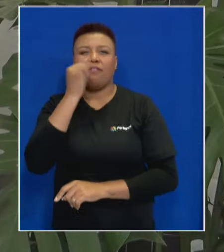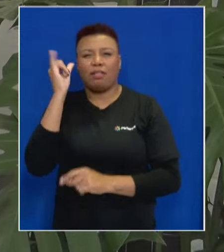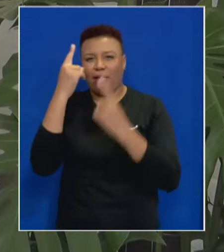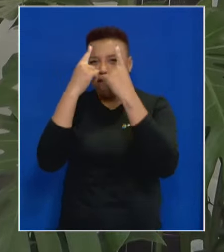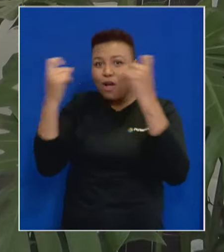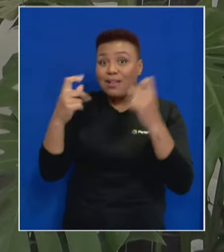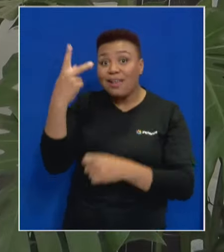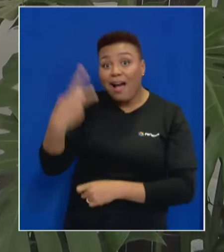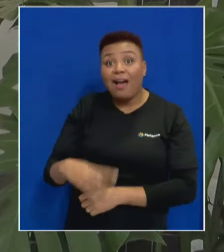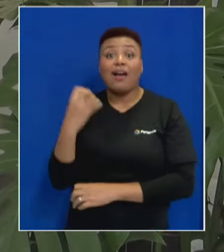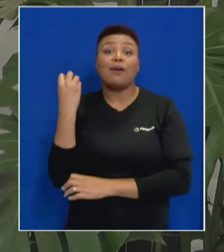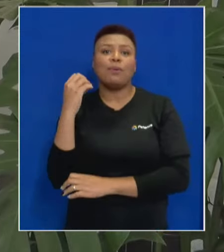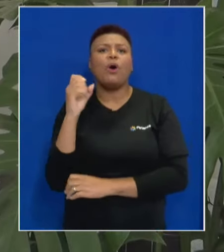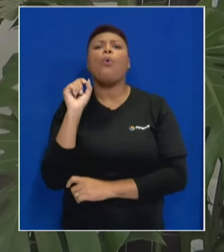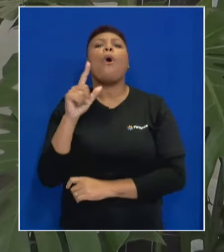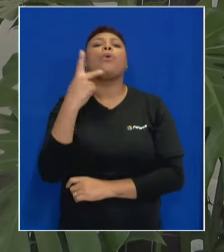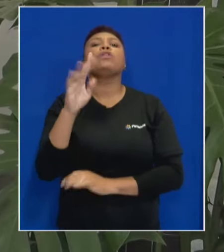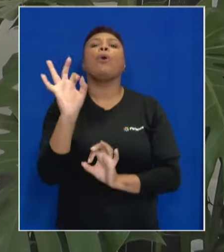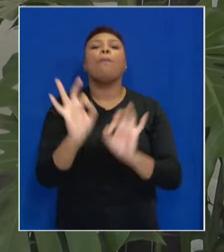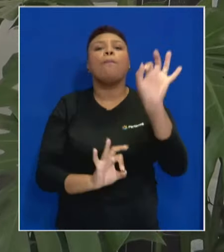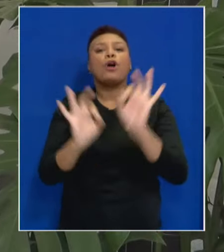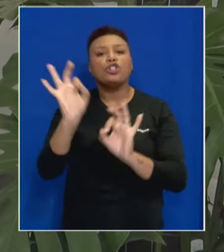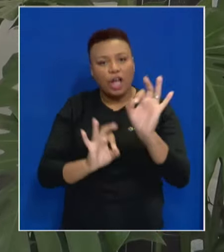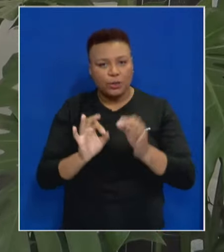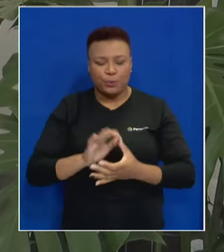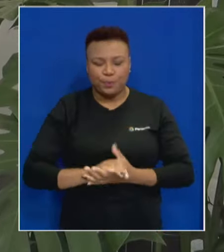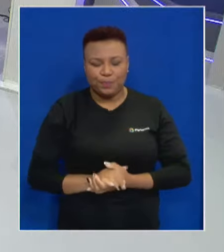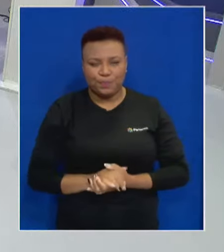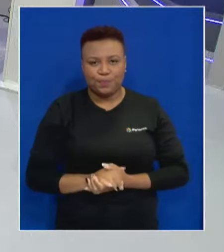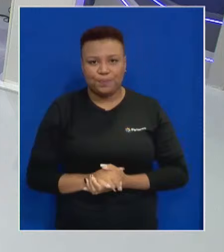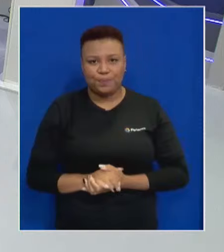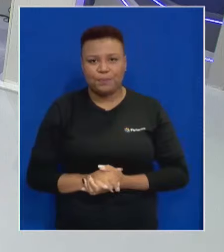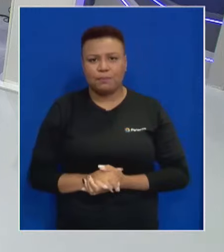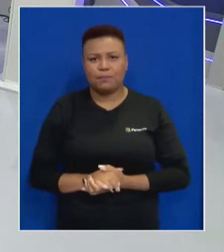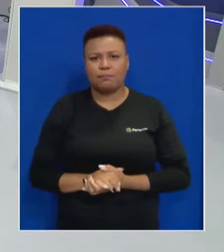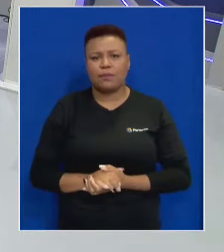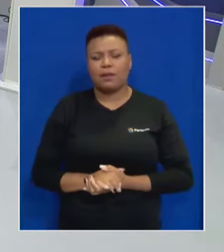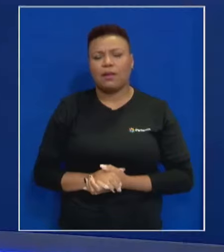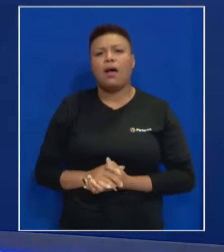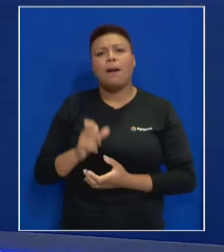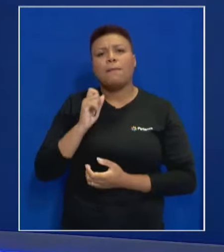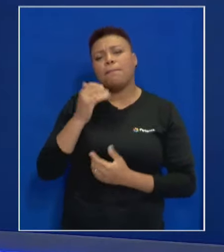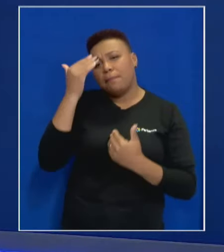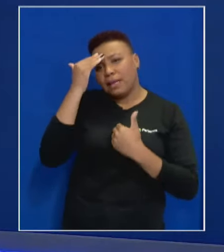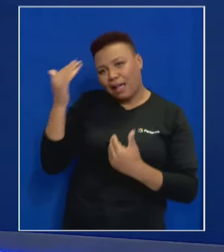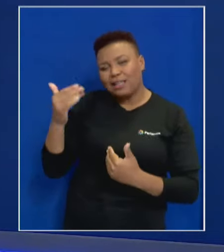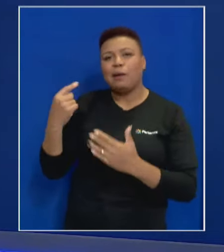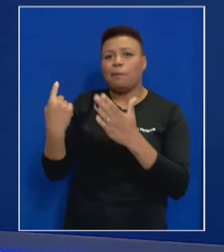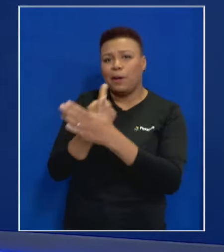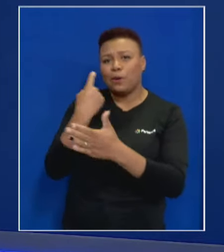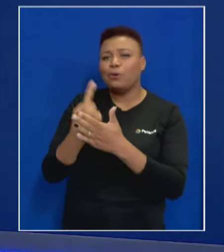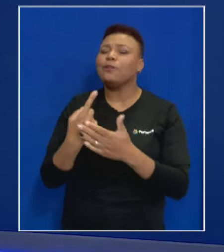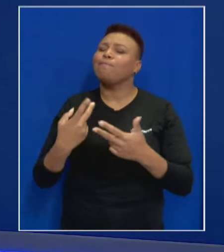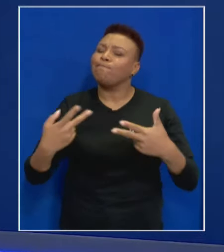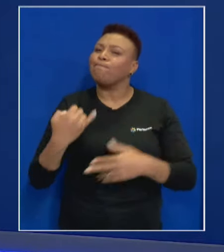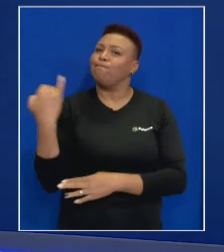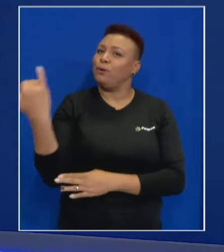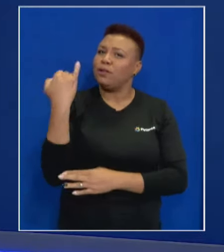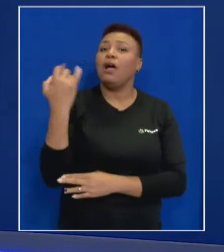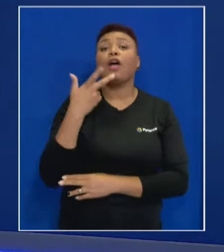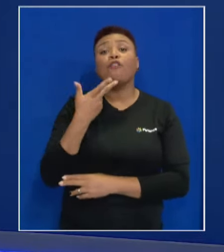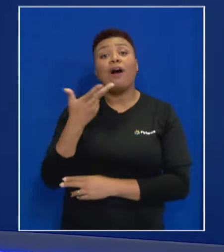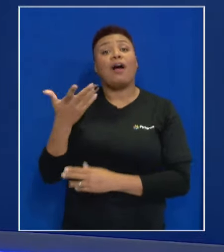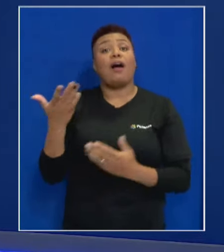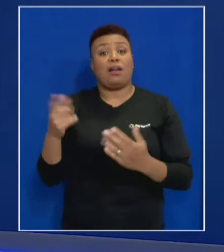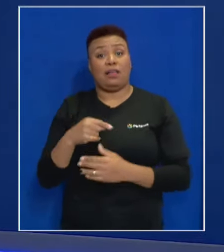violência aqui em Porto Alegre? Qual é o seu projeto nesse sentido? Mota, obrigada pela pergunta. É questão essencial. E eu quero te